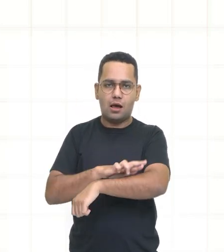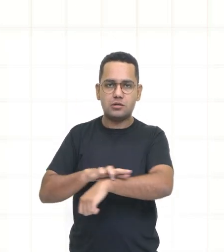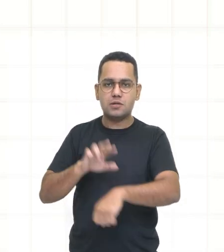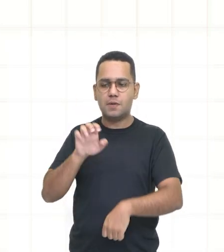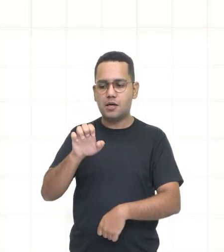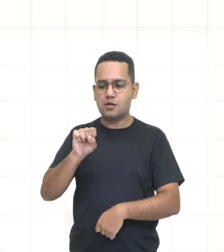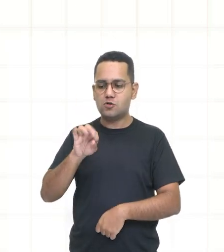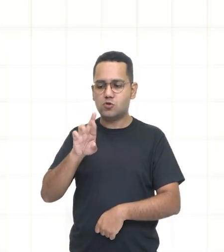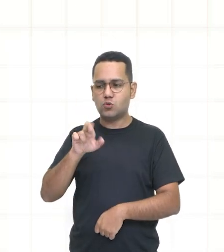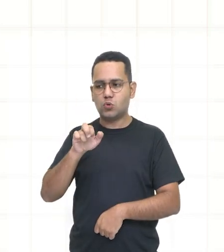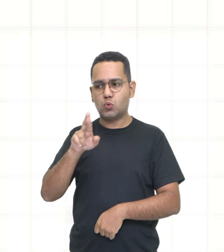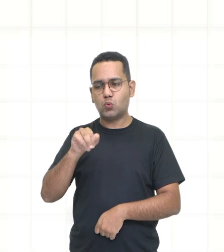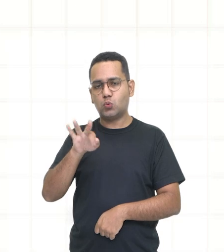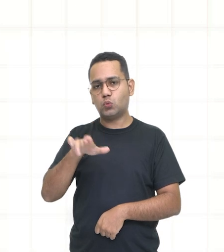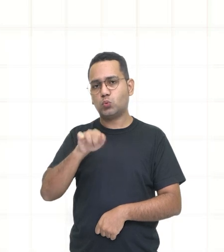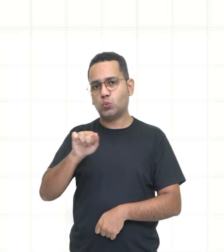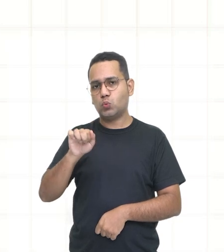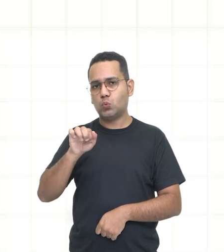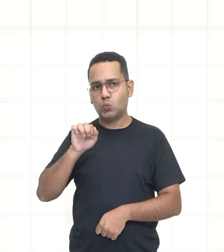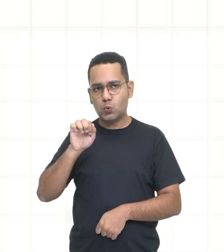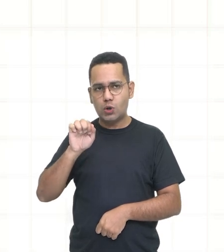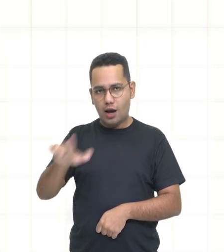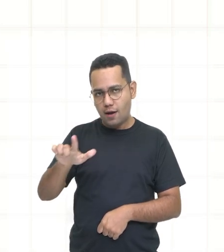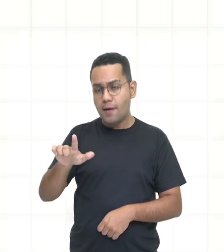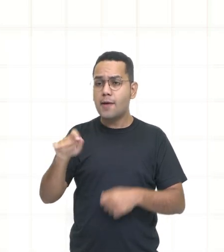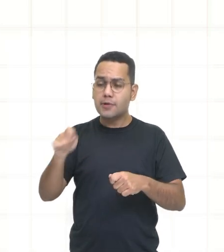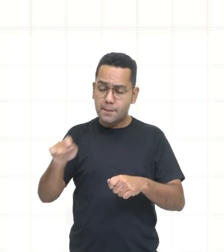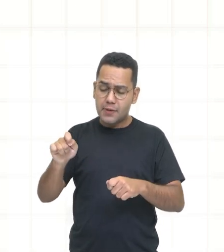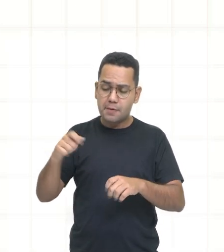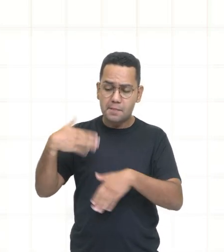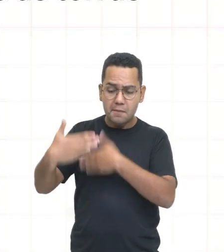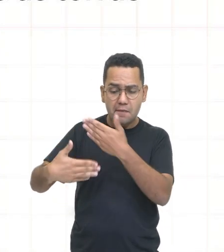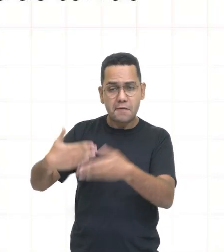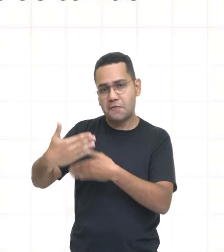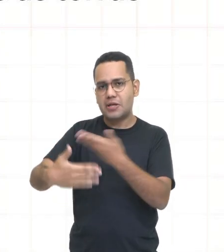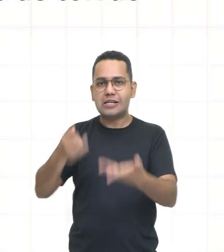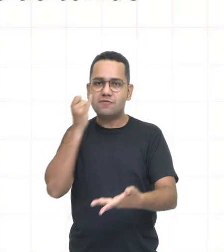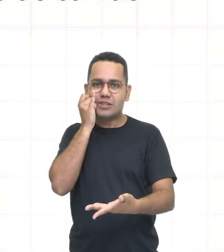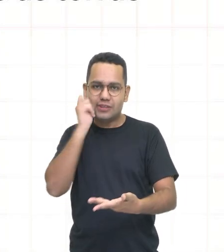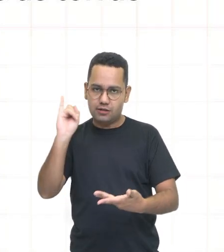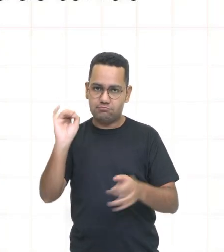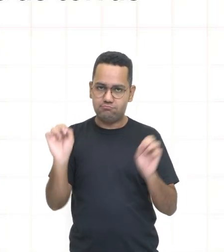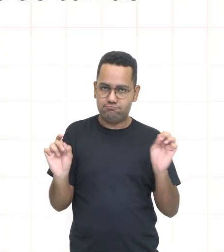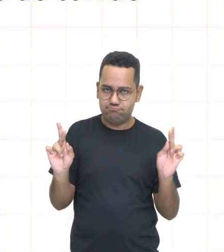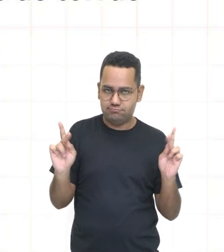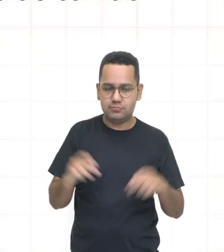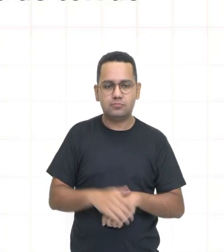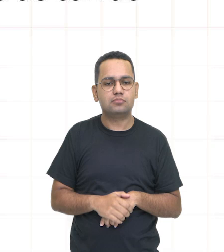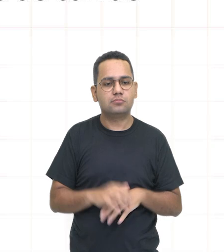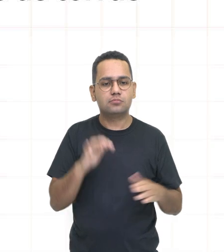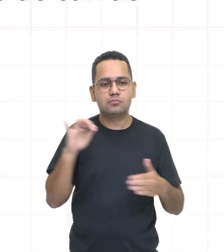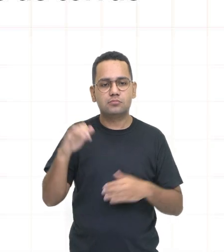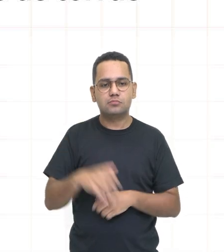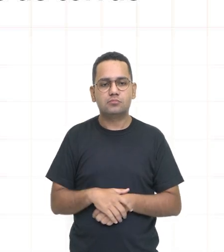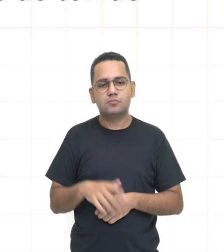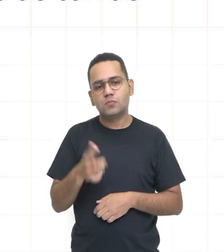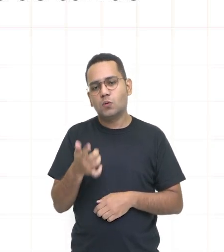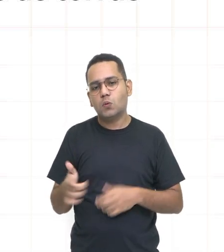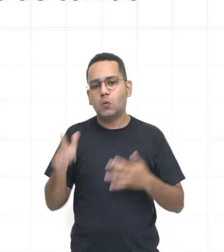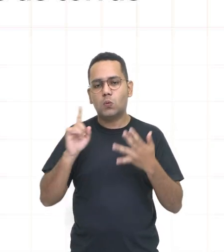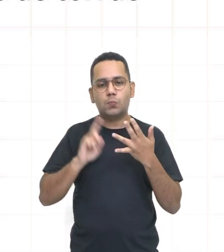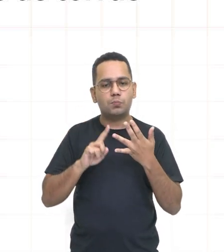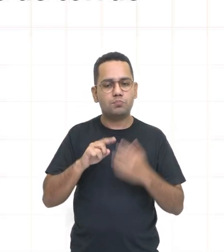que tem que ser combatido geração após geração adiante vamos lá estabelecer o direito dos